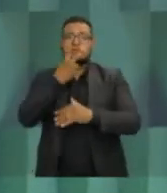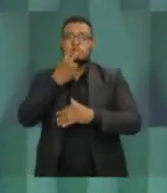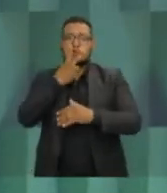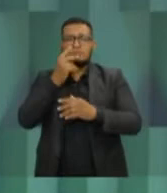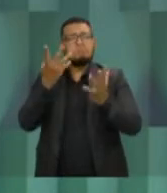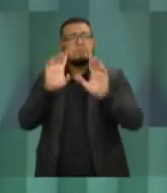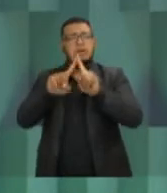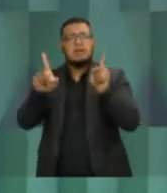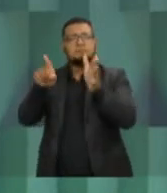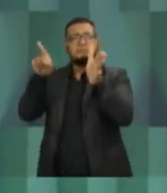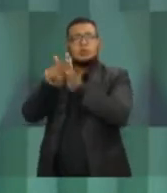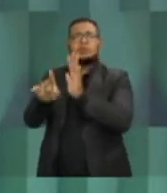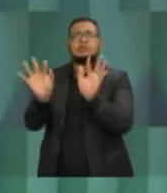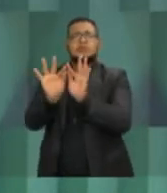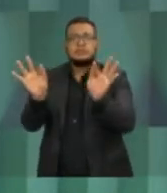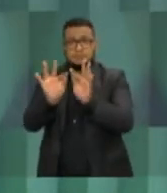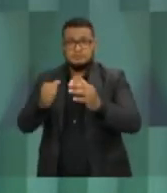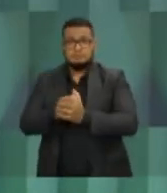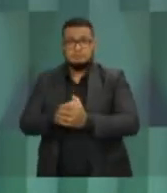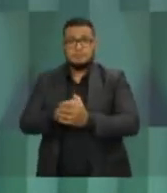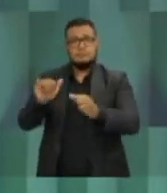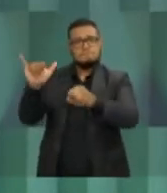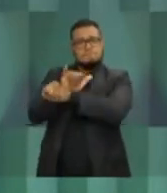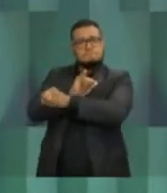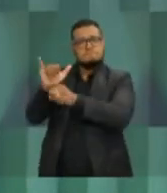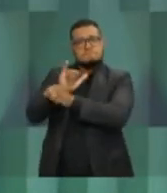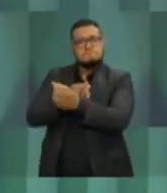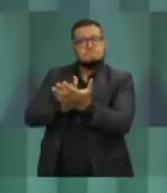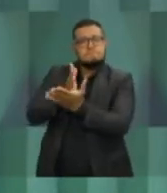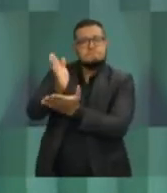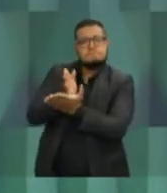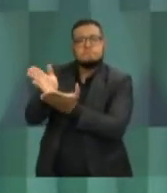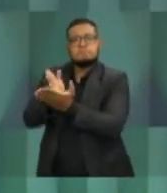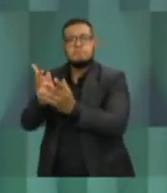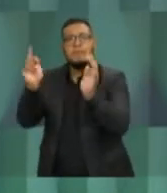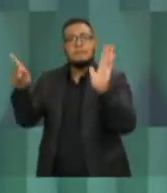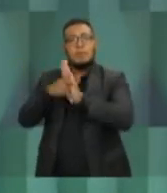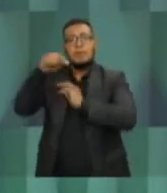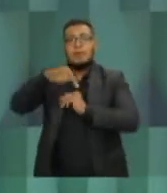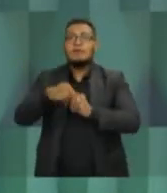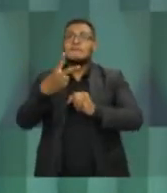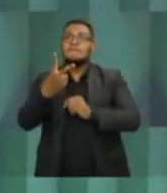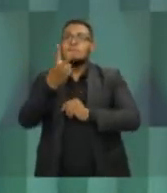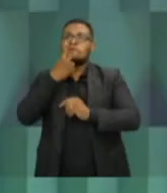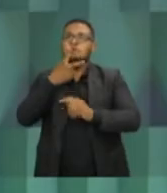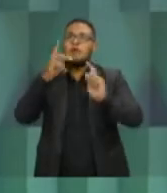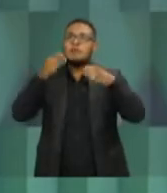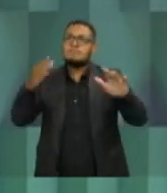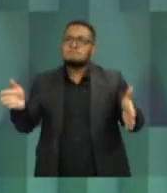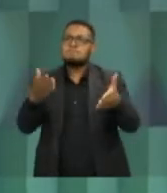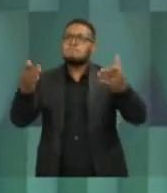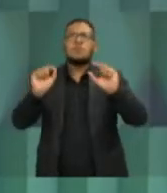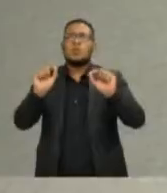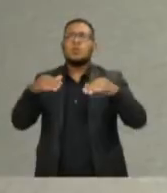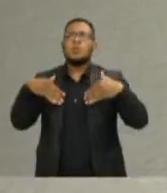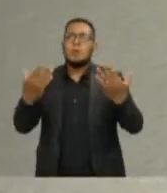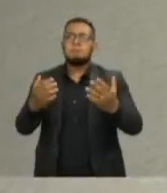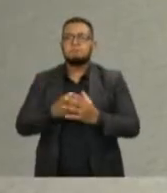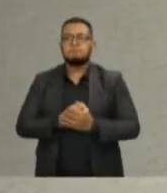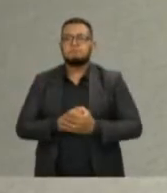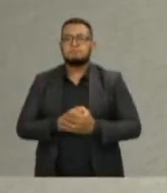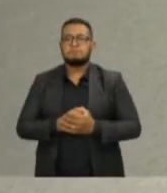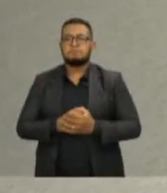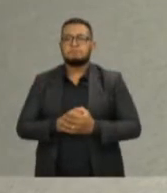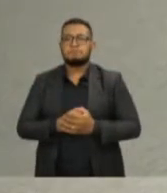é simples. Que rumo e que caminho o candidato pretende dar para Vitória? Qual o caminho que ele pretende dar para Vitória? O rumo da